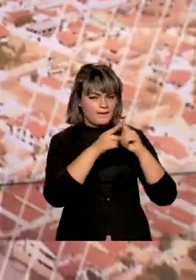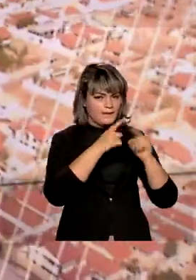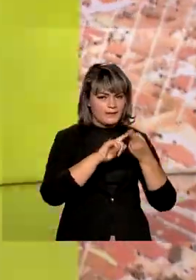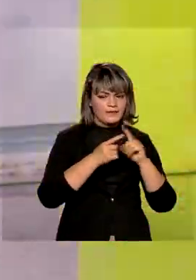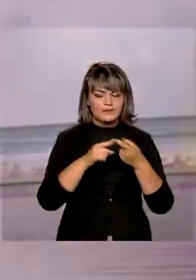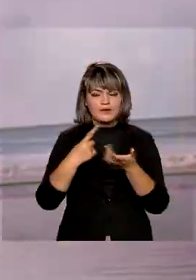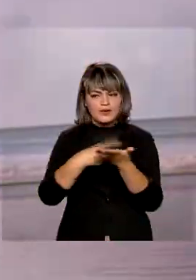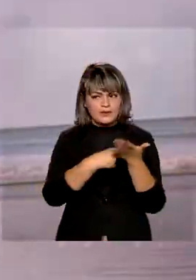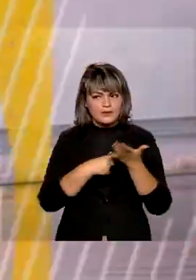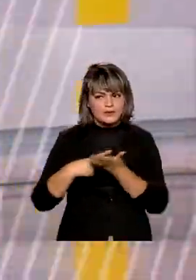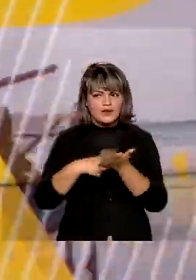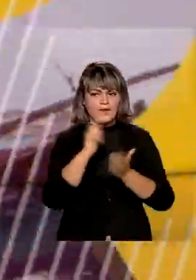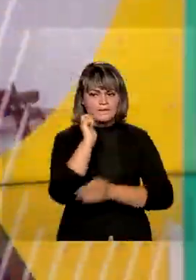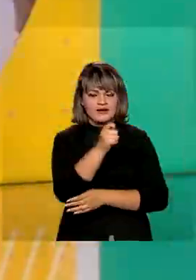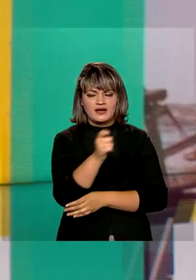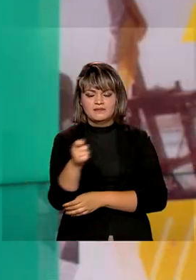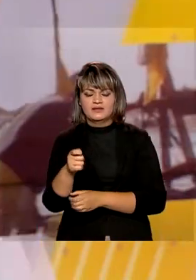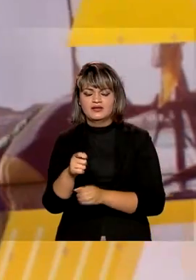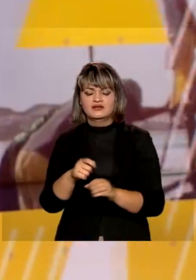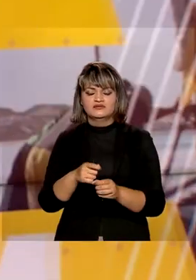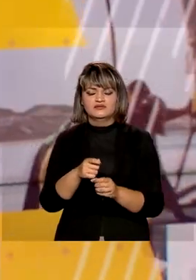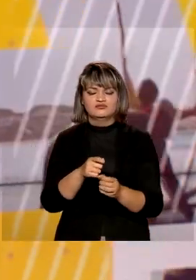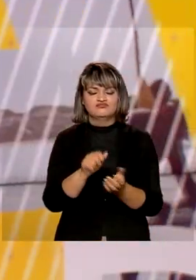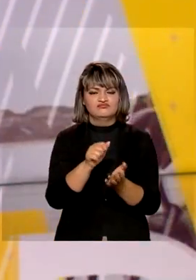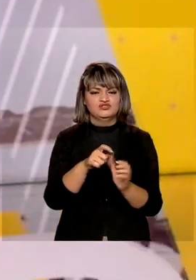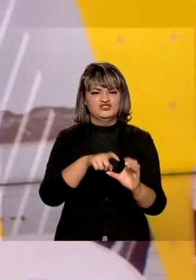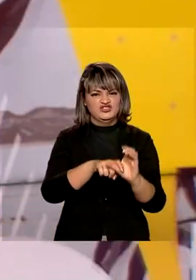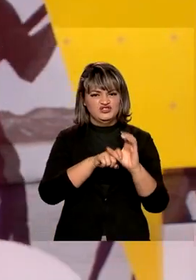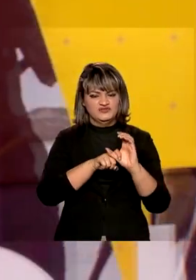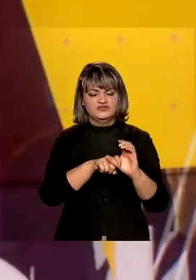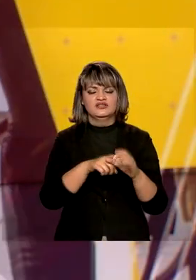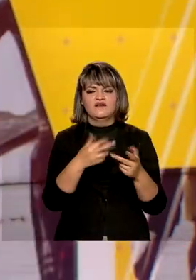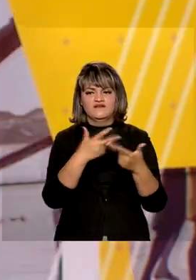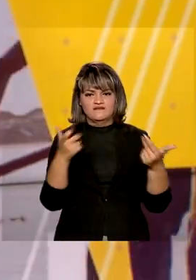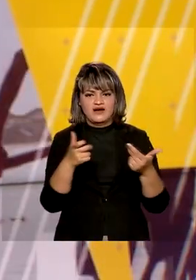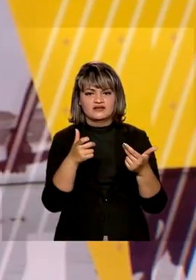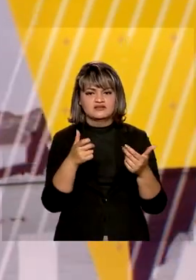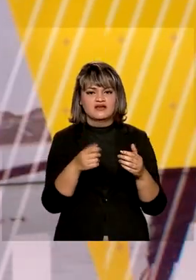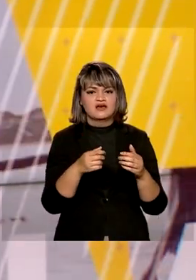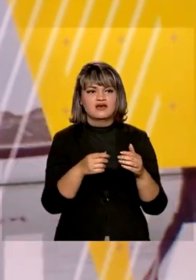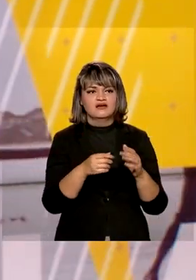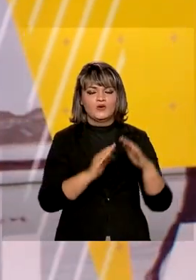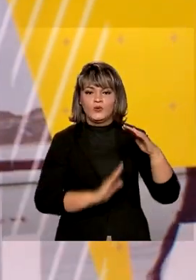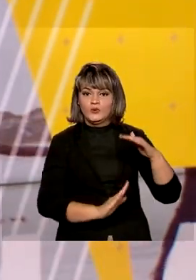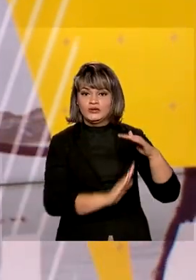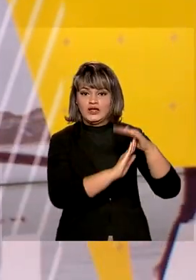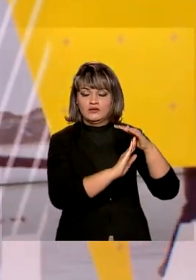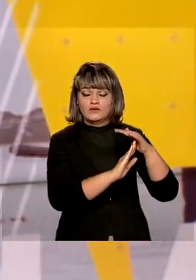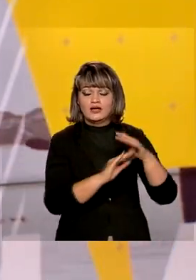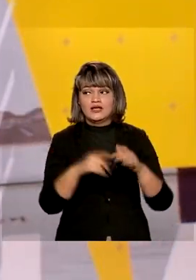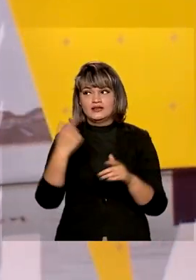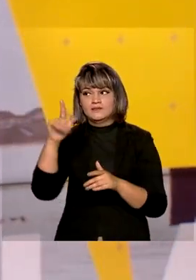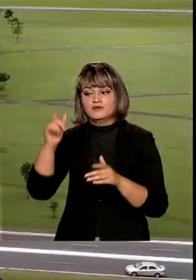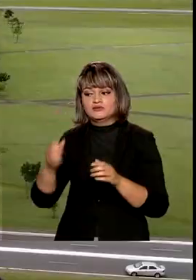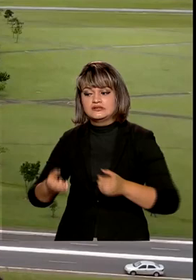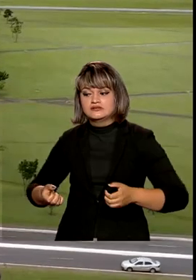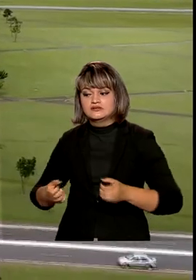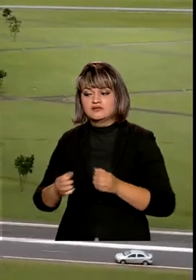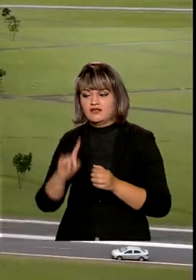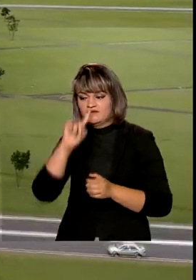aliar o pagamento dos precatórios com o teto de gastos e a criação do novo programa social, o Auxílio Brasil.